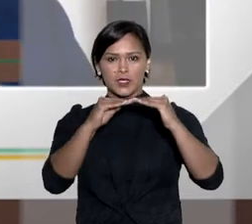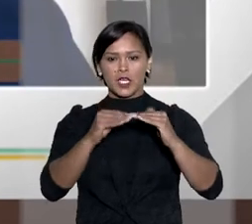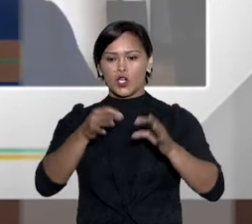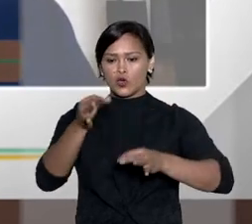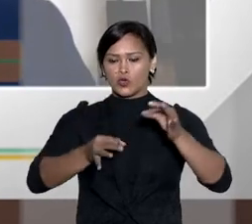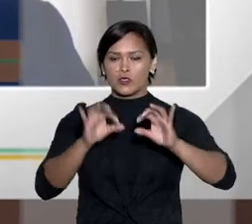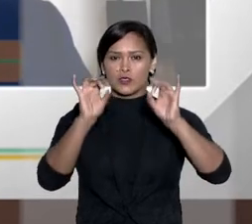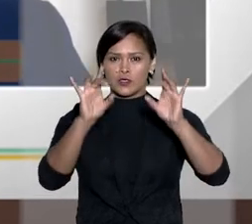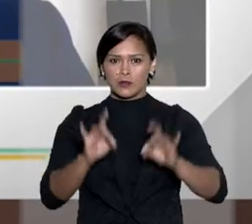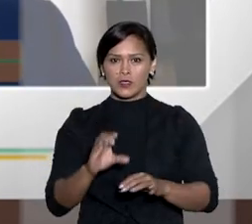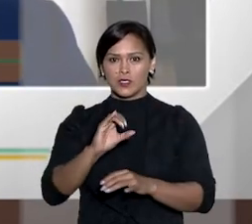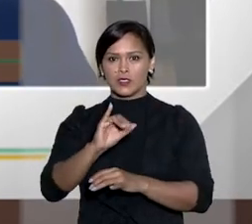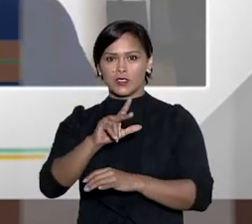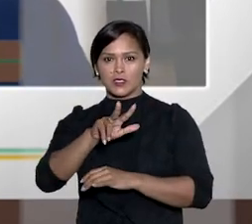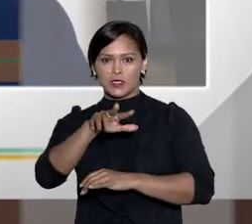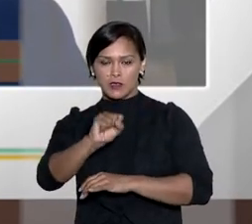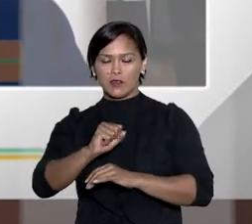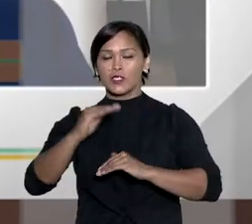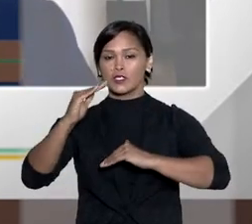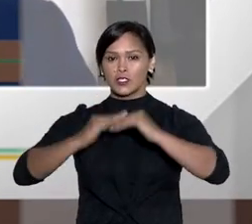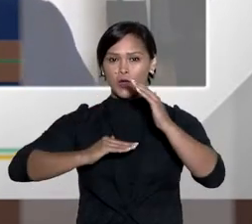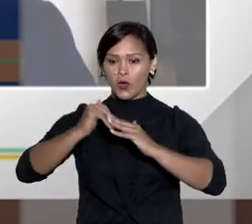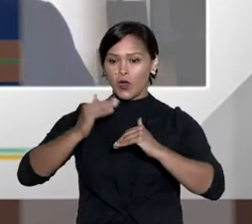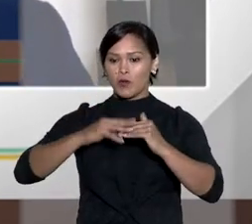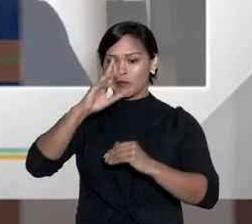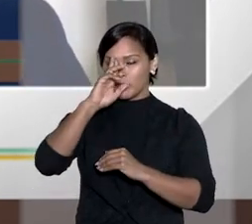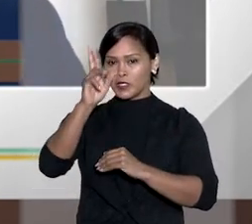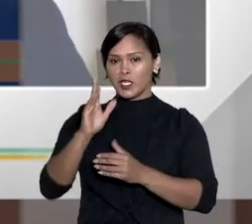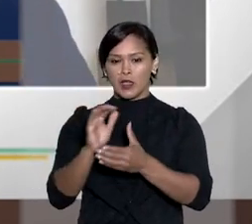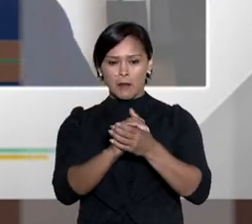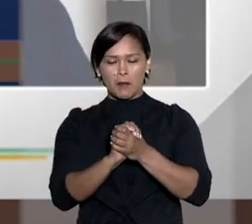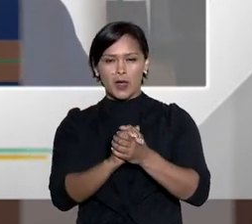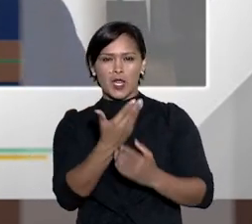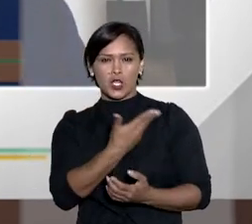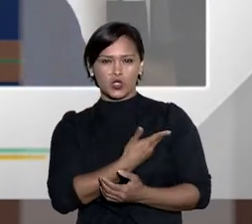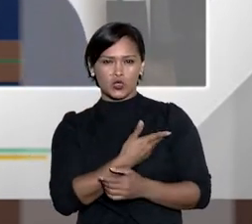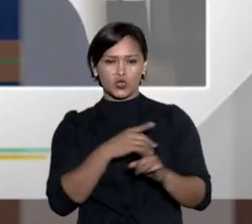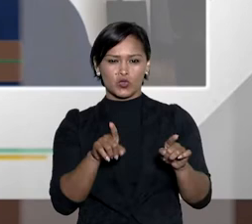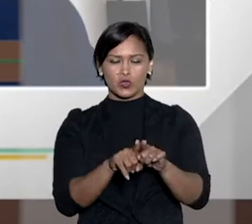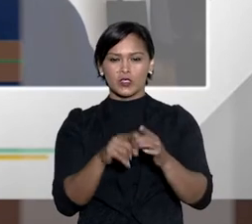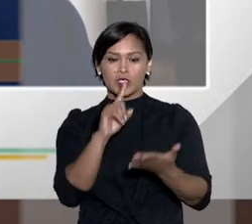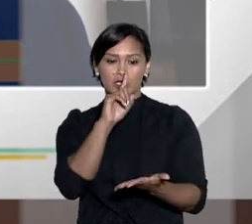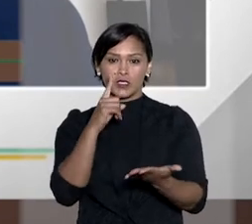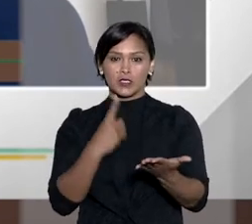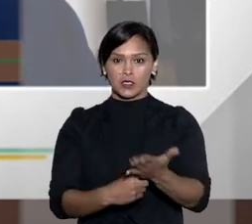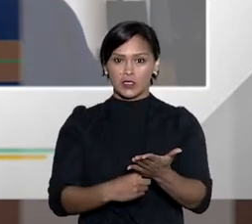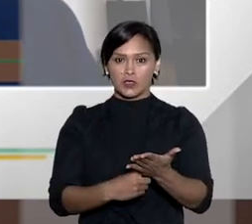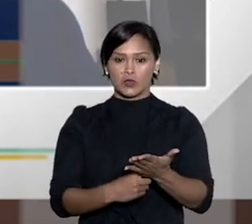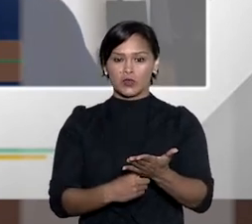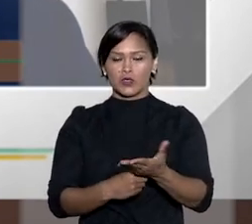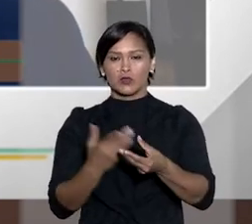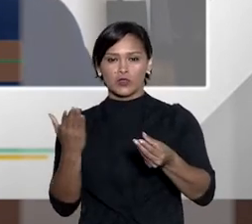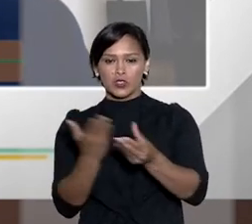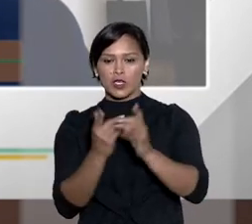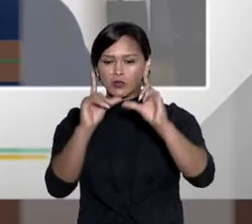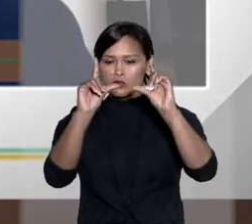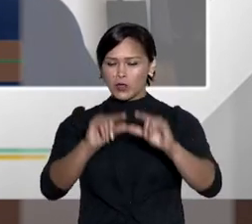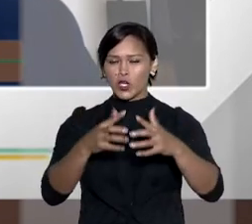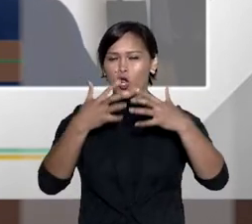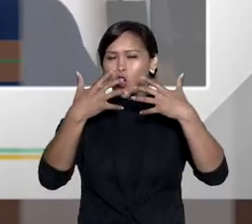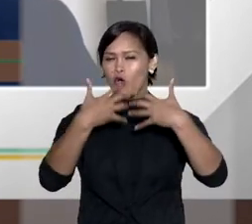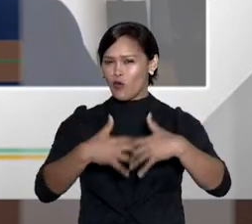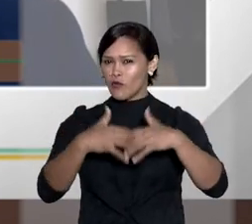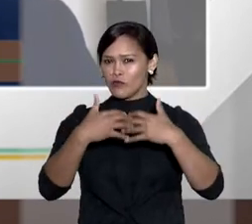competentes para a conciliação, o julgamento e a execução de causas de menor complexidade, né? E